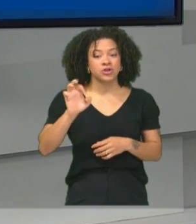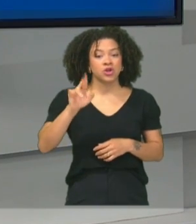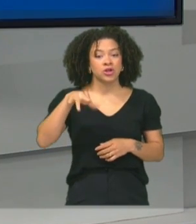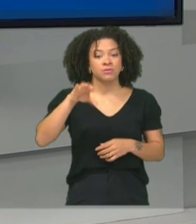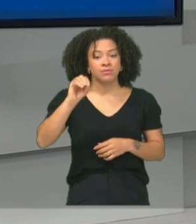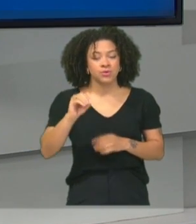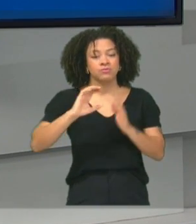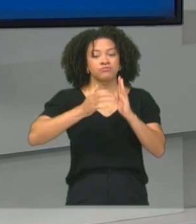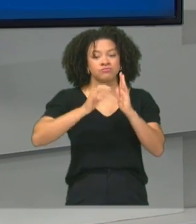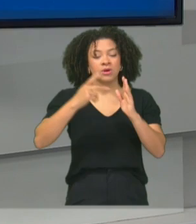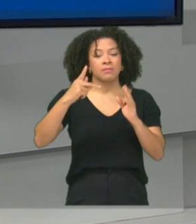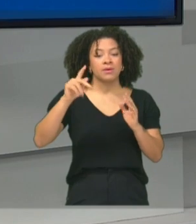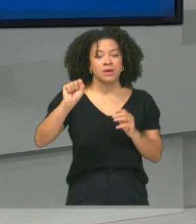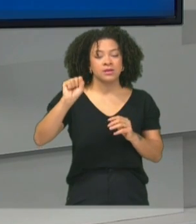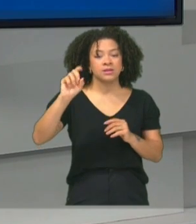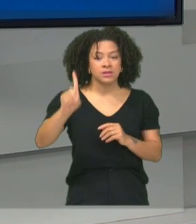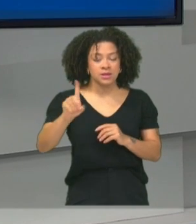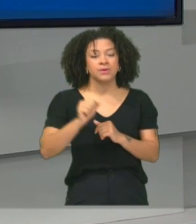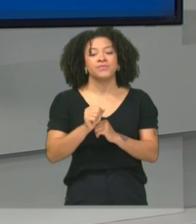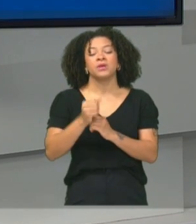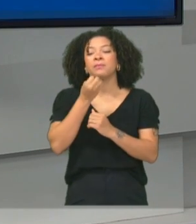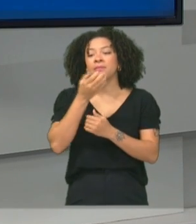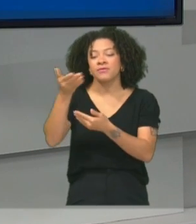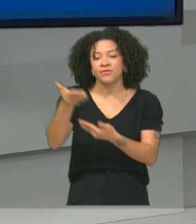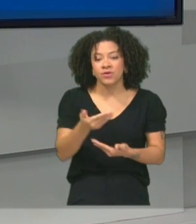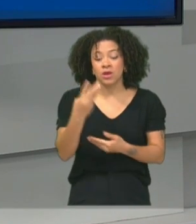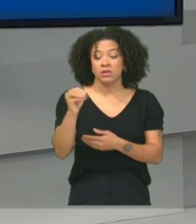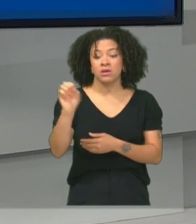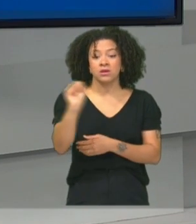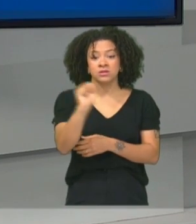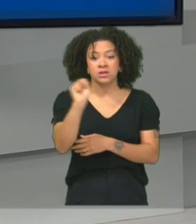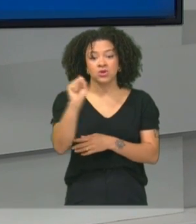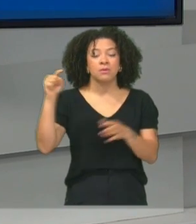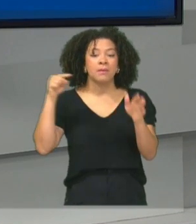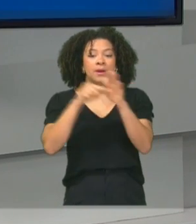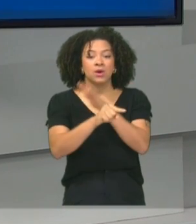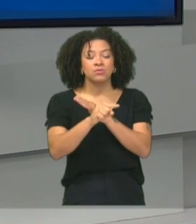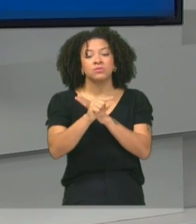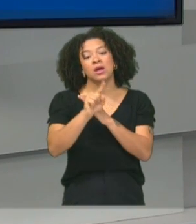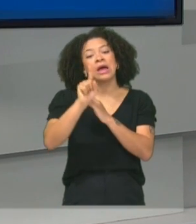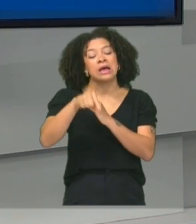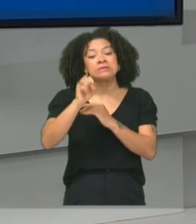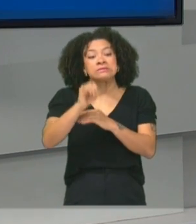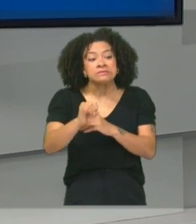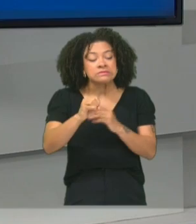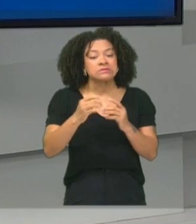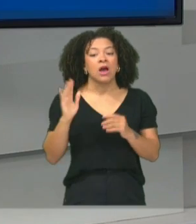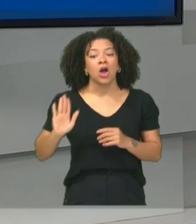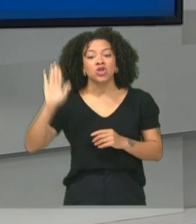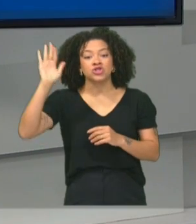PSD, novamente, seja bem-vindo. O senhor tem 30 segundos para dizer uma pergunta que faria ao candidato